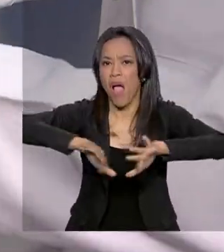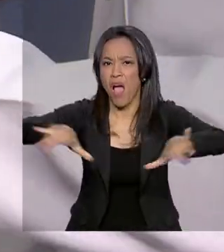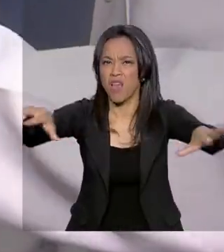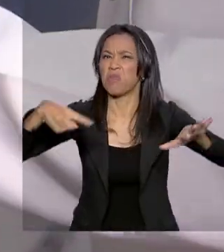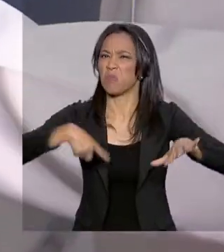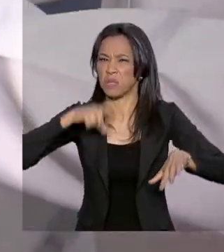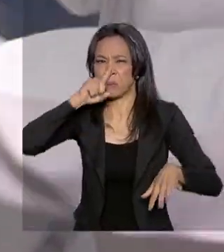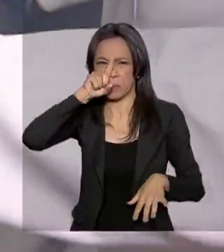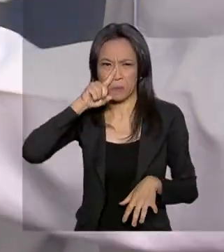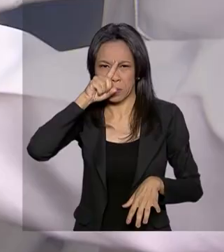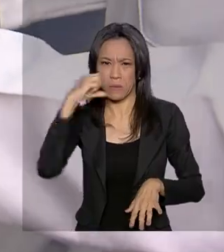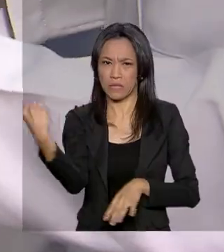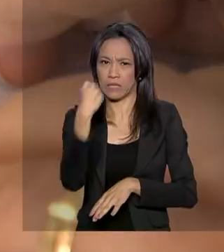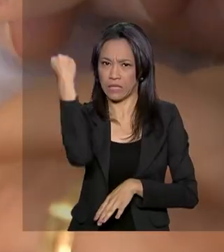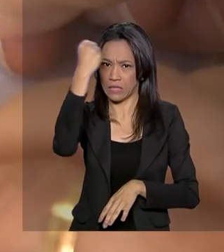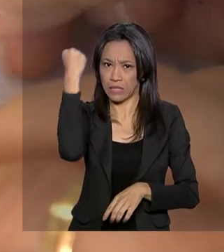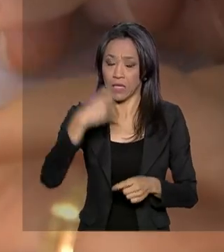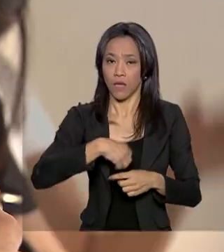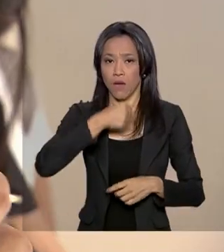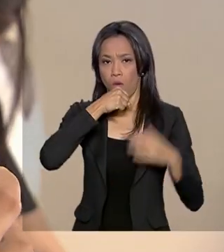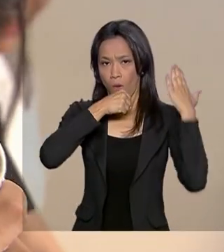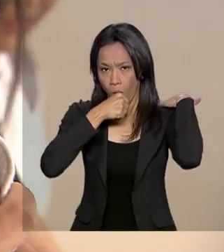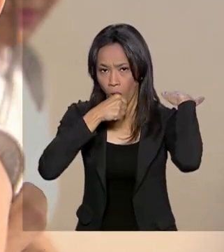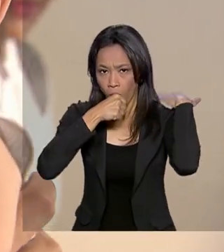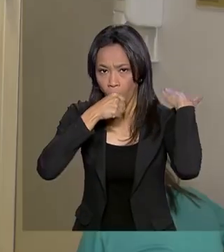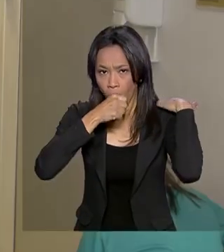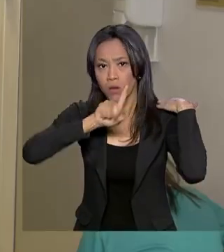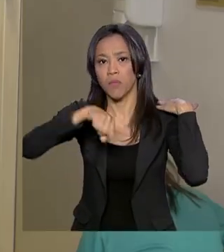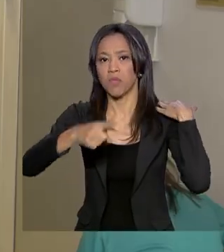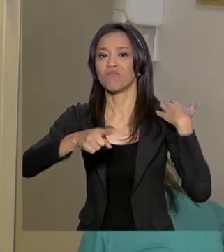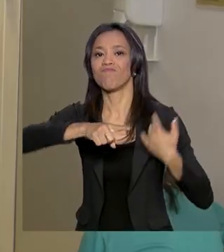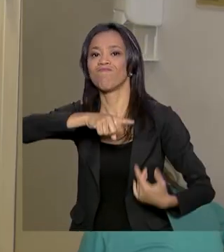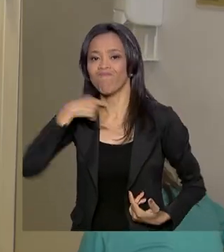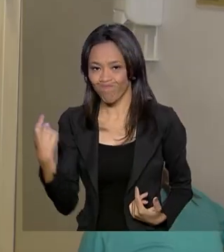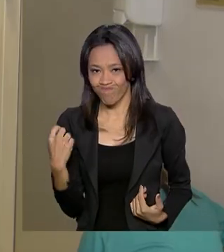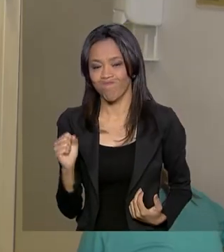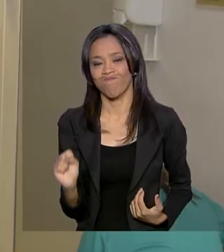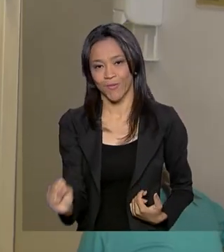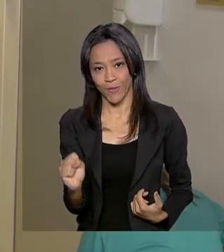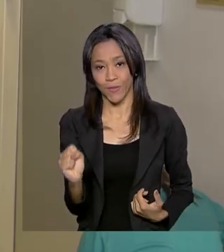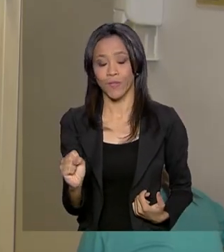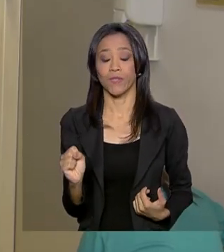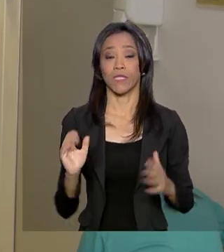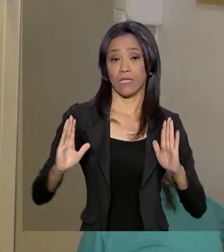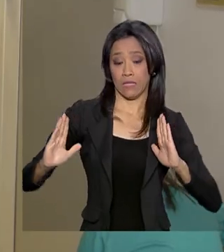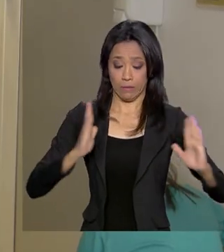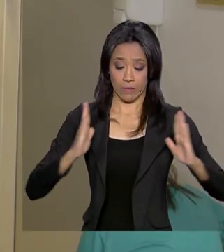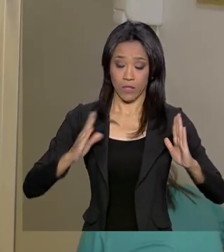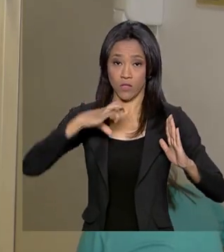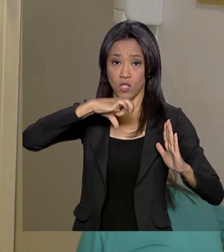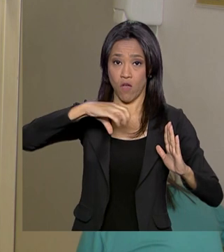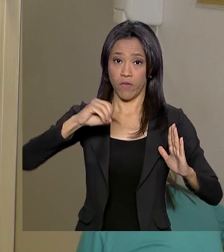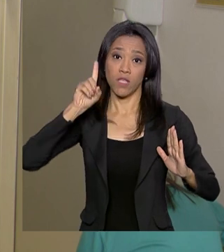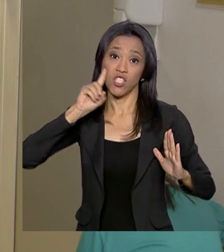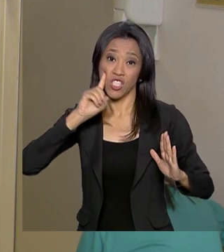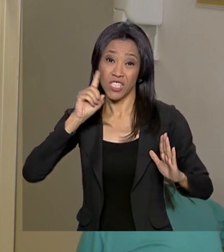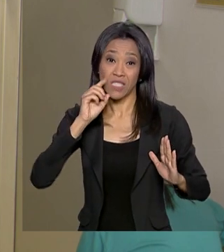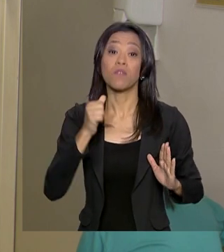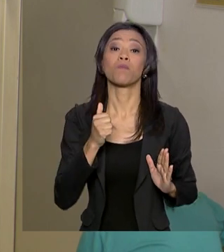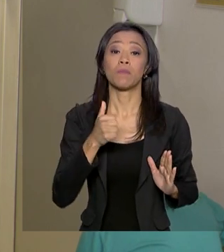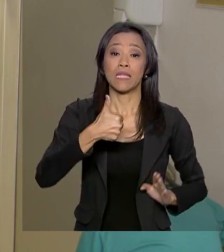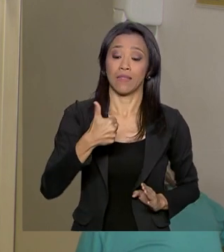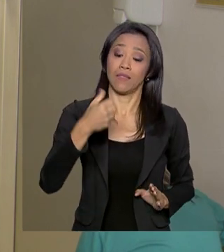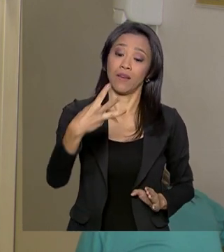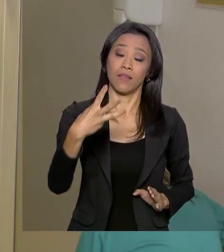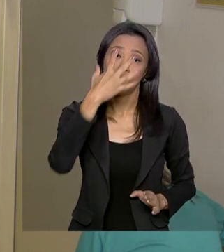complicações como pneumonia e até a morte. Durante os últimos noventa dias, treze óbitos foram